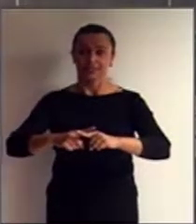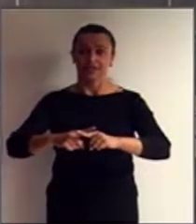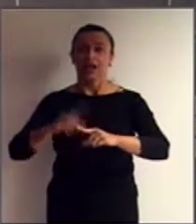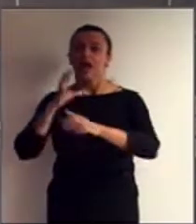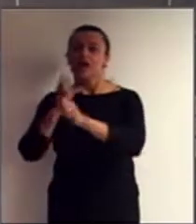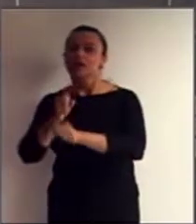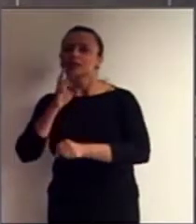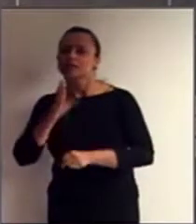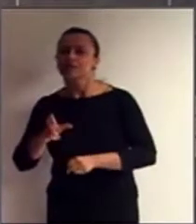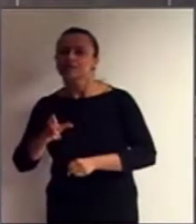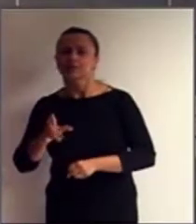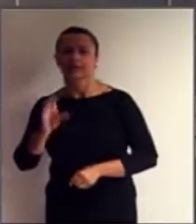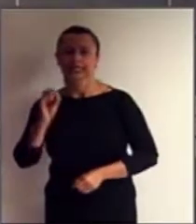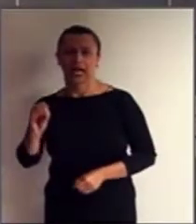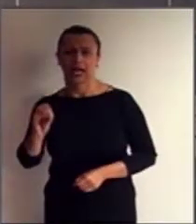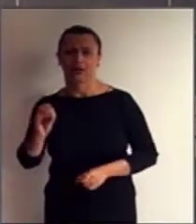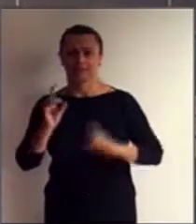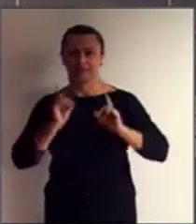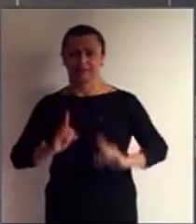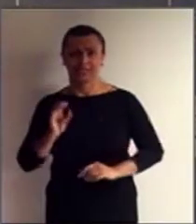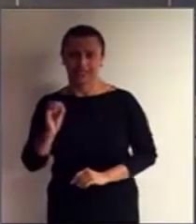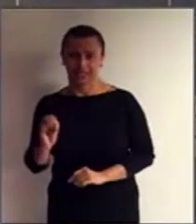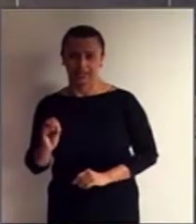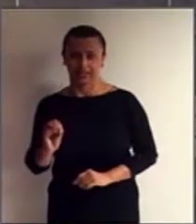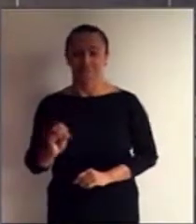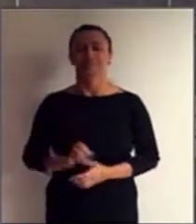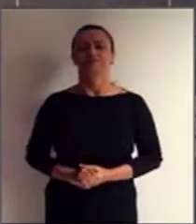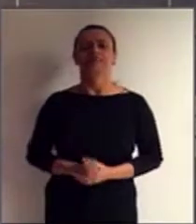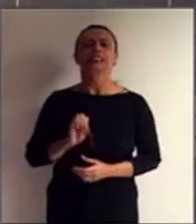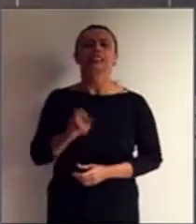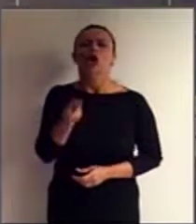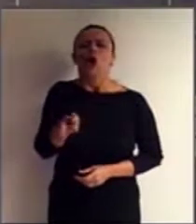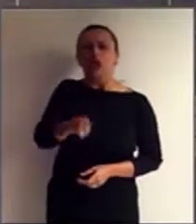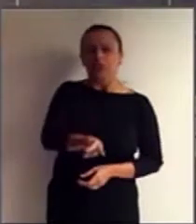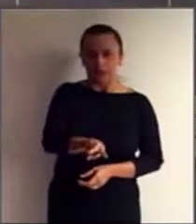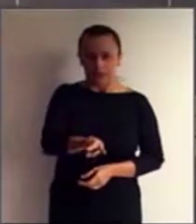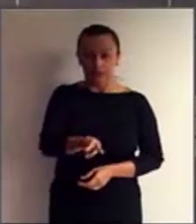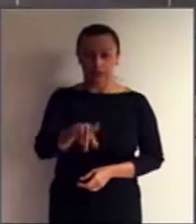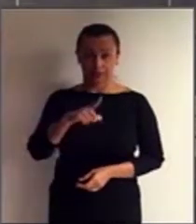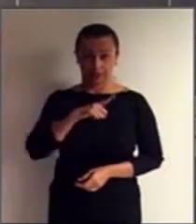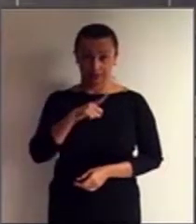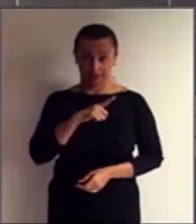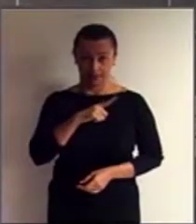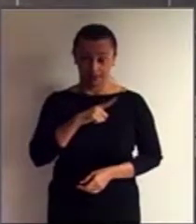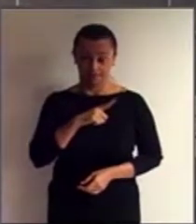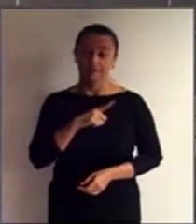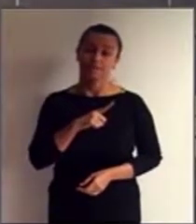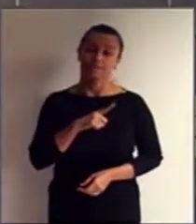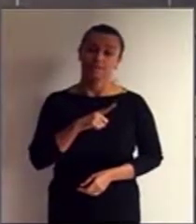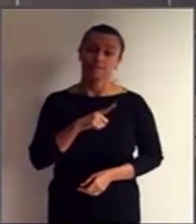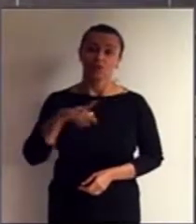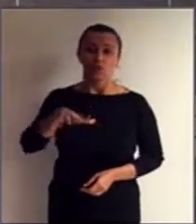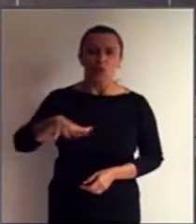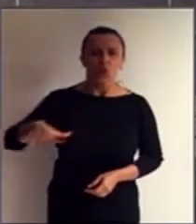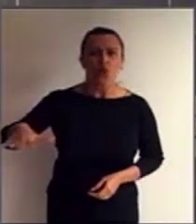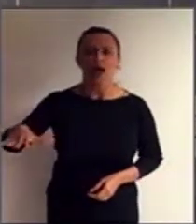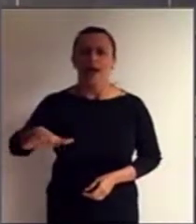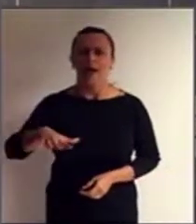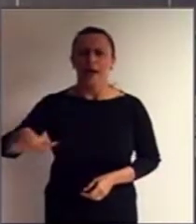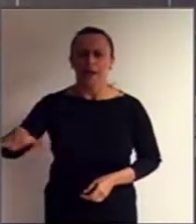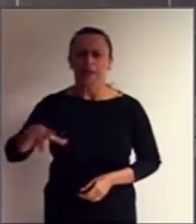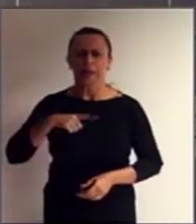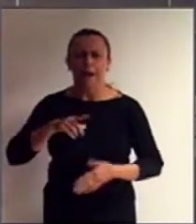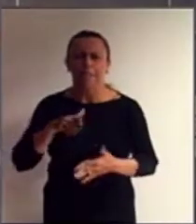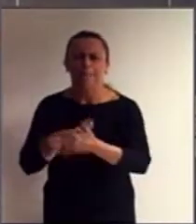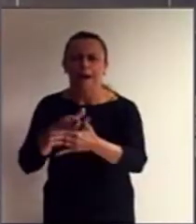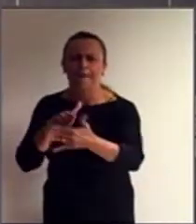deficiência zero. Se, ao contrário, nós tivermos um ambiente cheio de